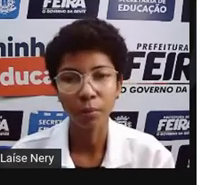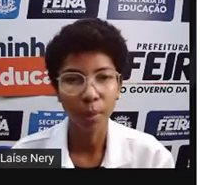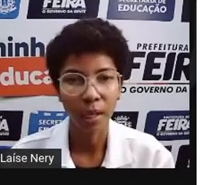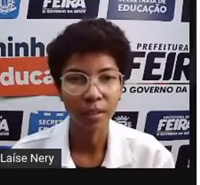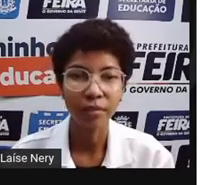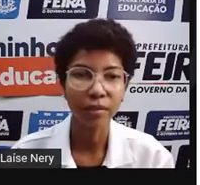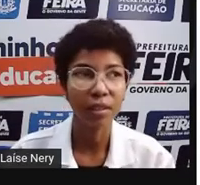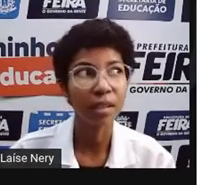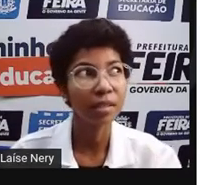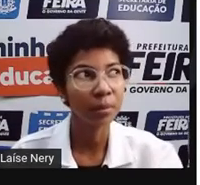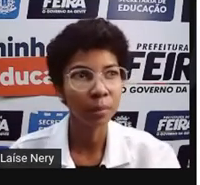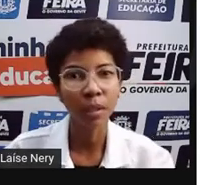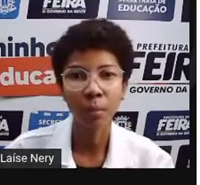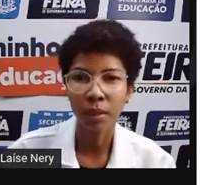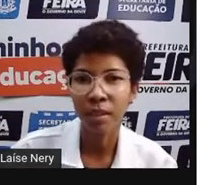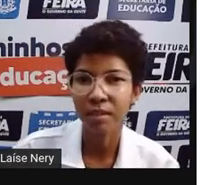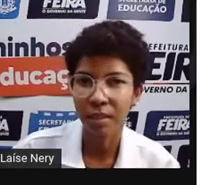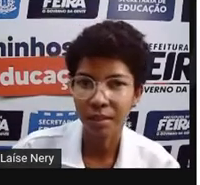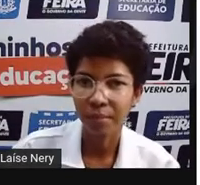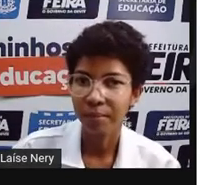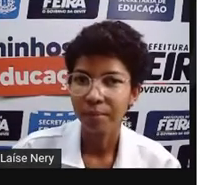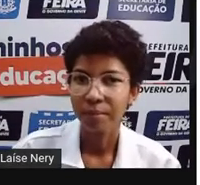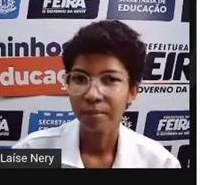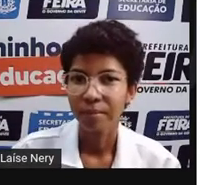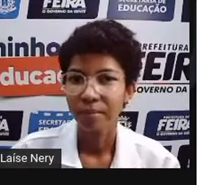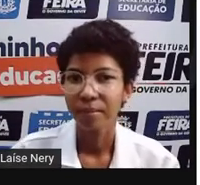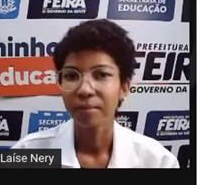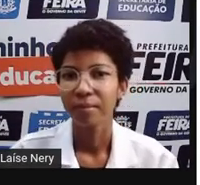habitam no país esquecer uma lâmpada acesa.